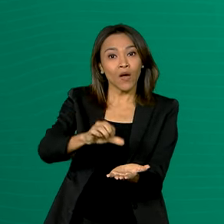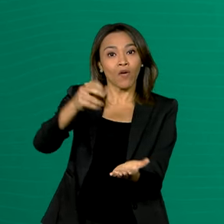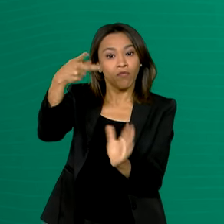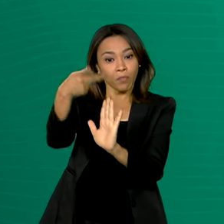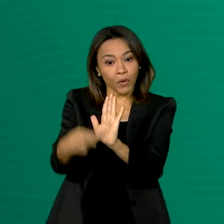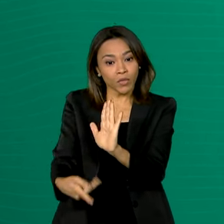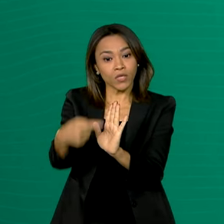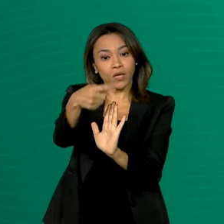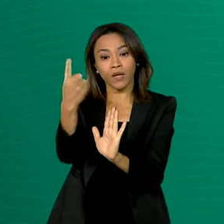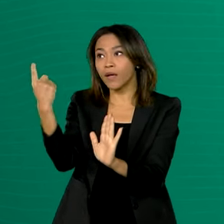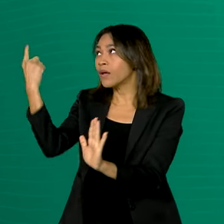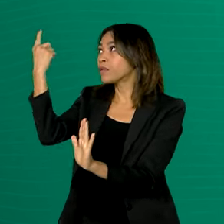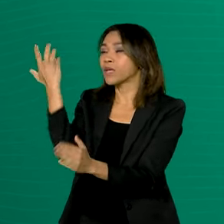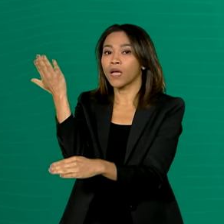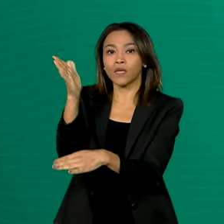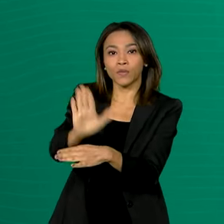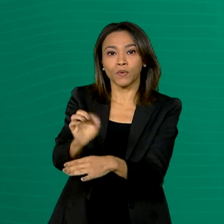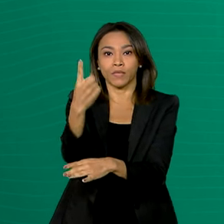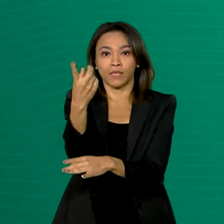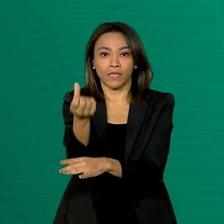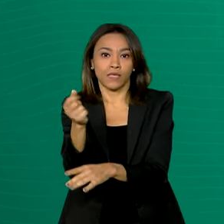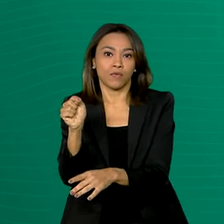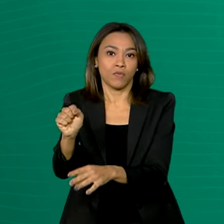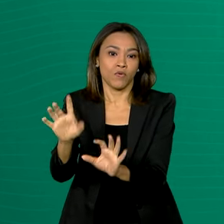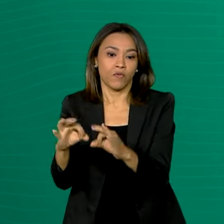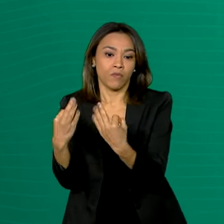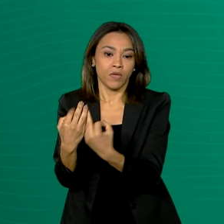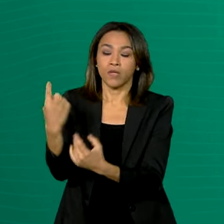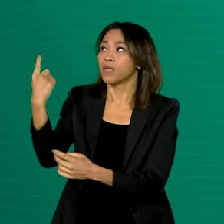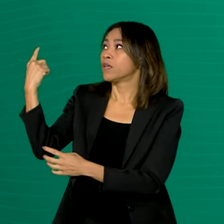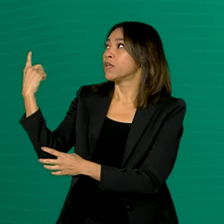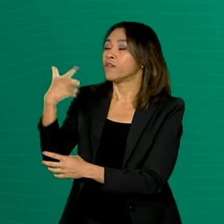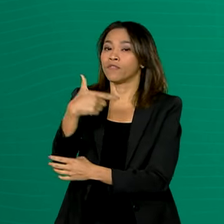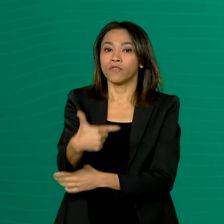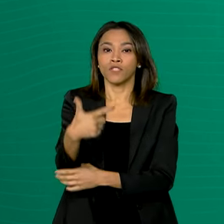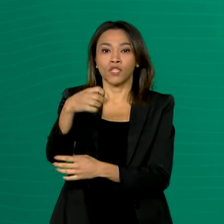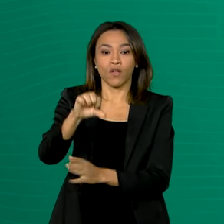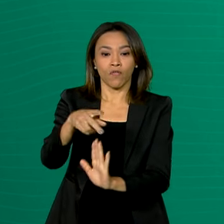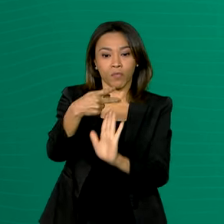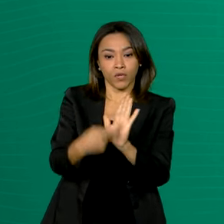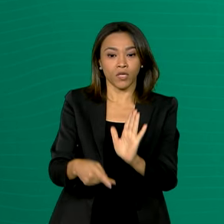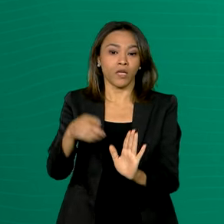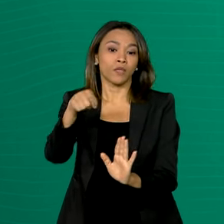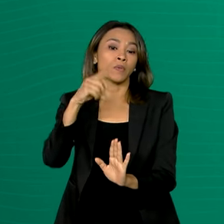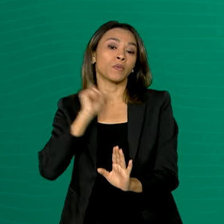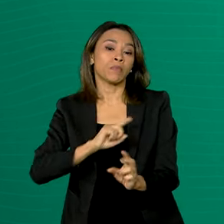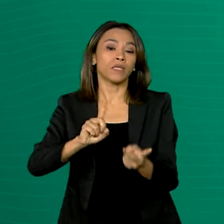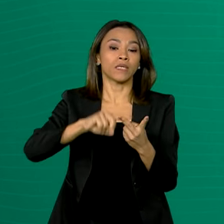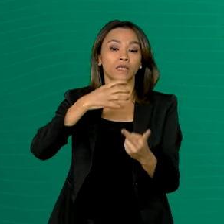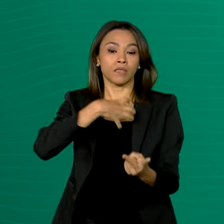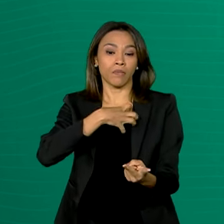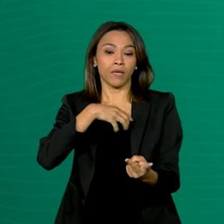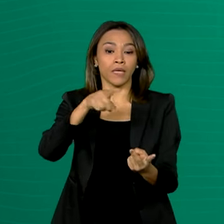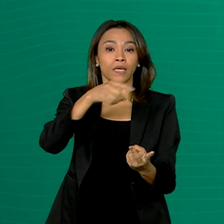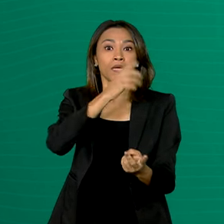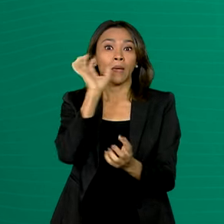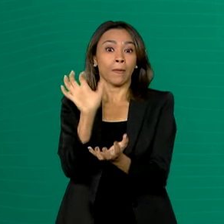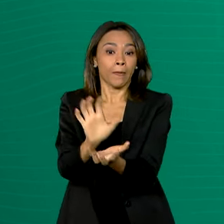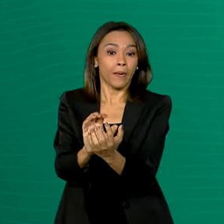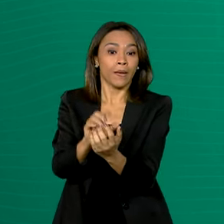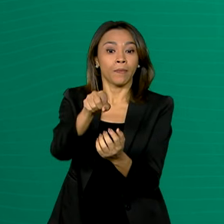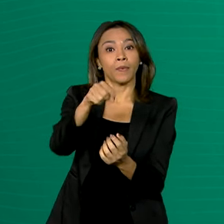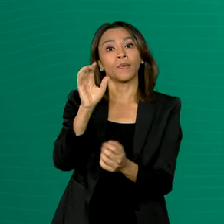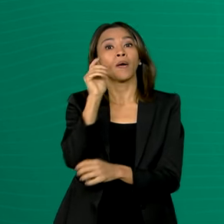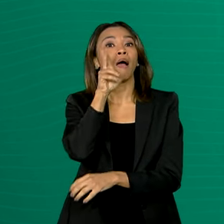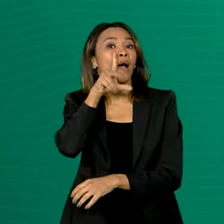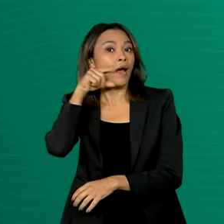16 mil famílias. São 29 projetos implantados em Minas Gerais, Bahia, Pernambuco, Sergipe e Alagoas.